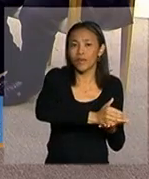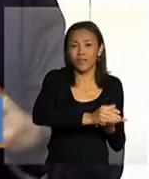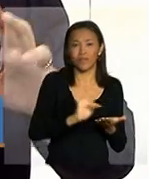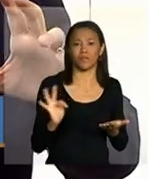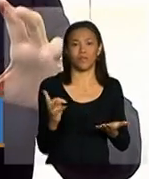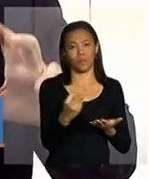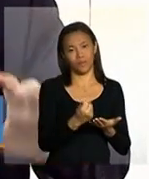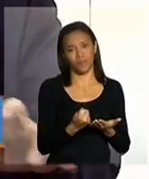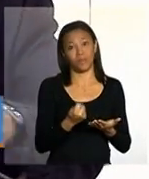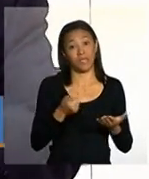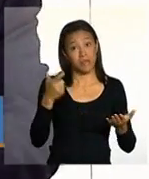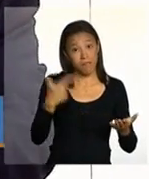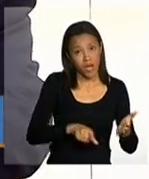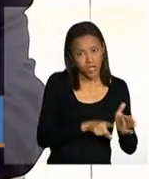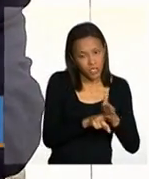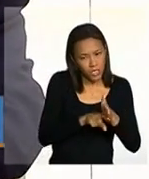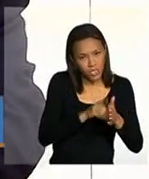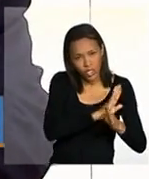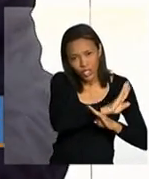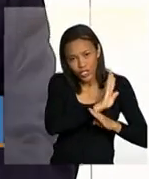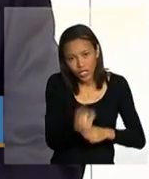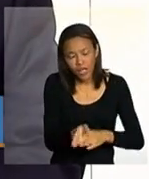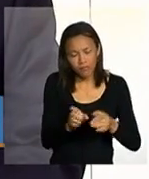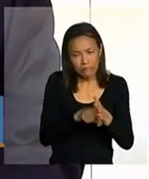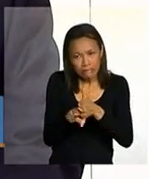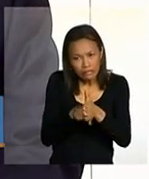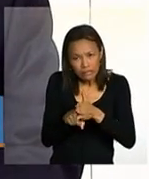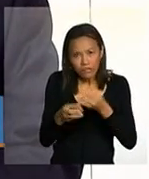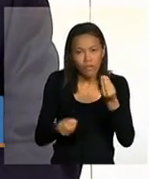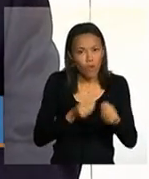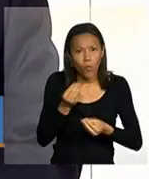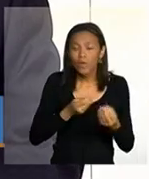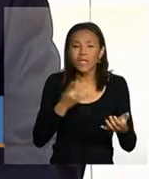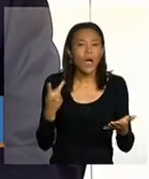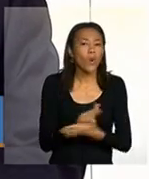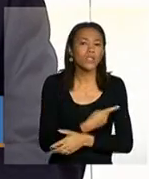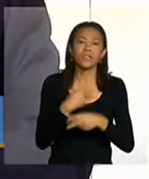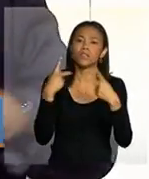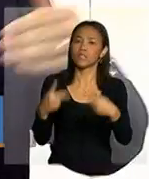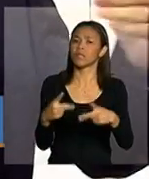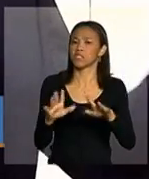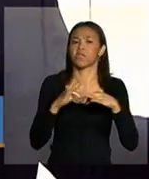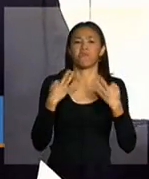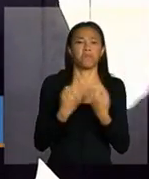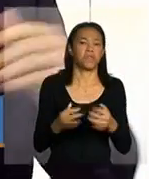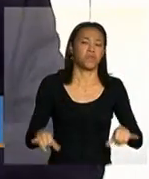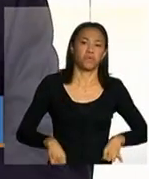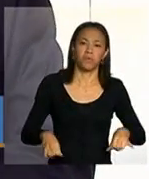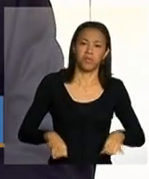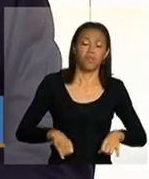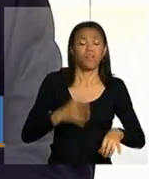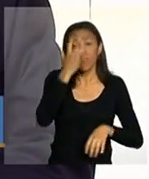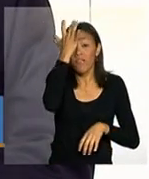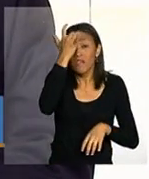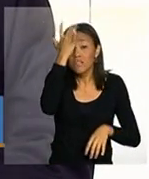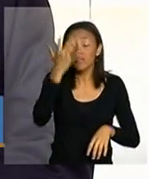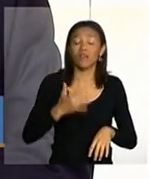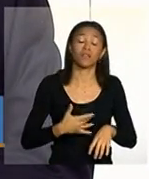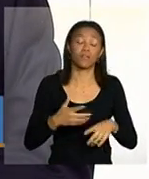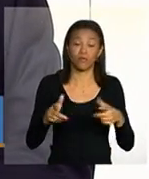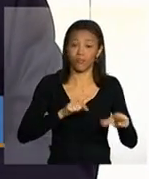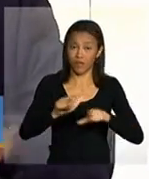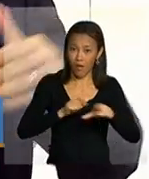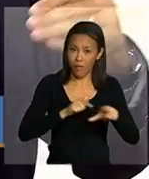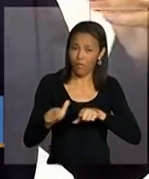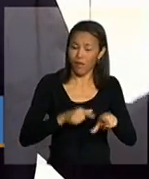a gente poder ter mais acompanhamento direto em relação às vulnerabilidades que estejam ocorrendo. Facilita o trabalho do acompanhamento